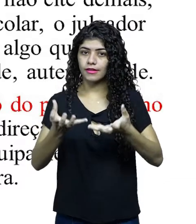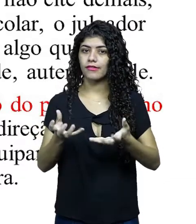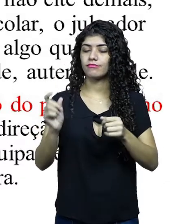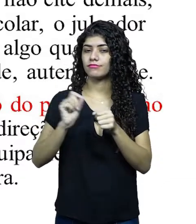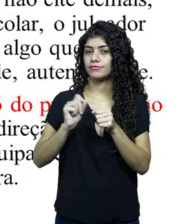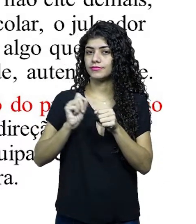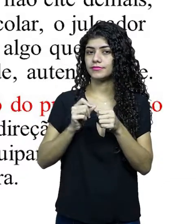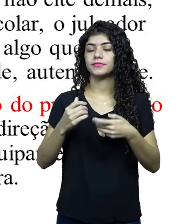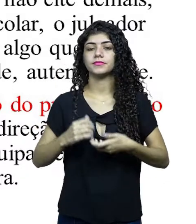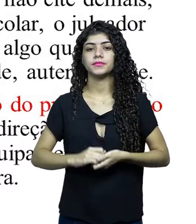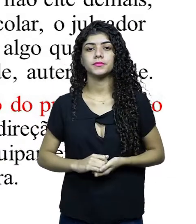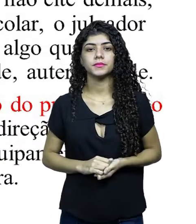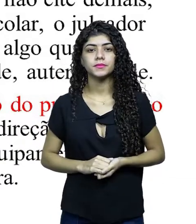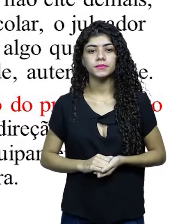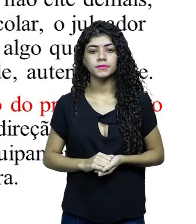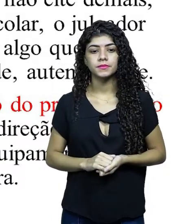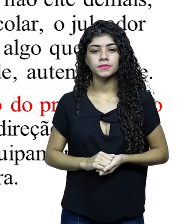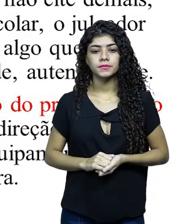do que você quer fazer.